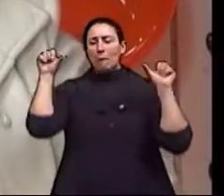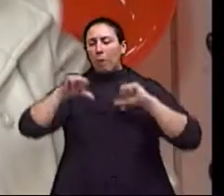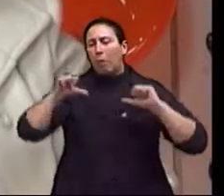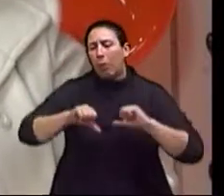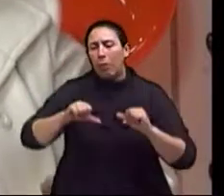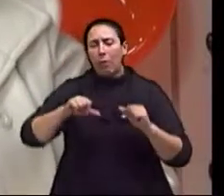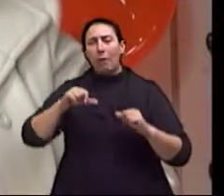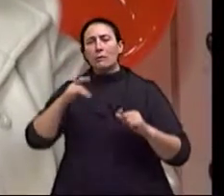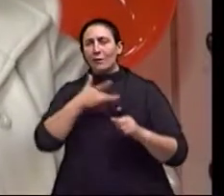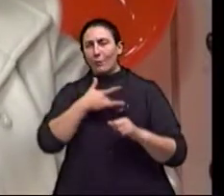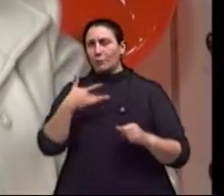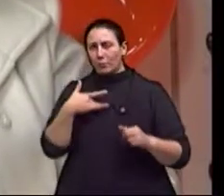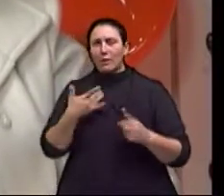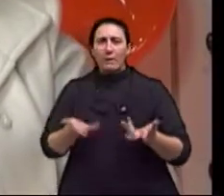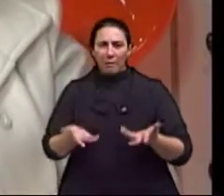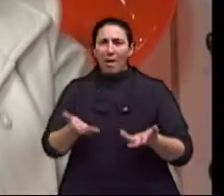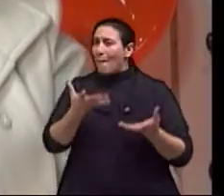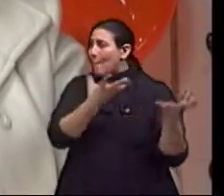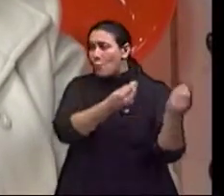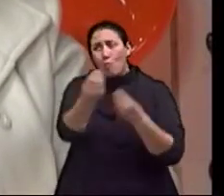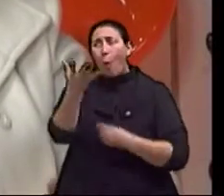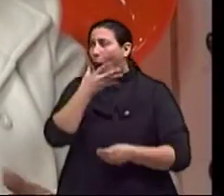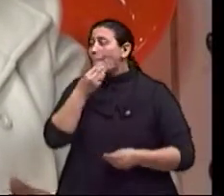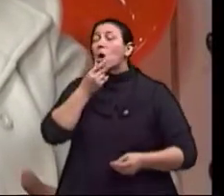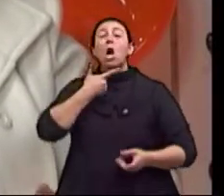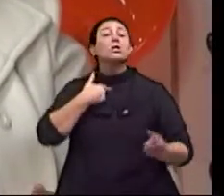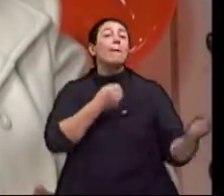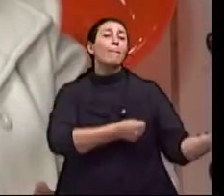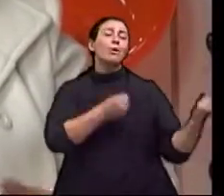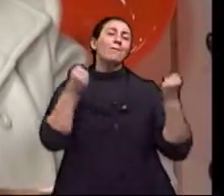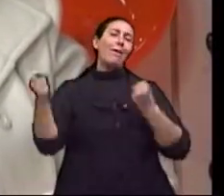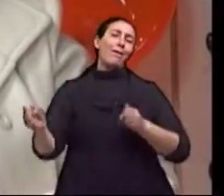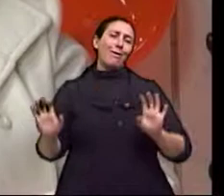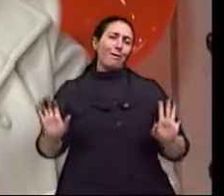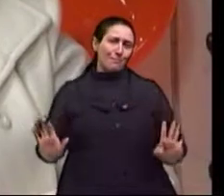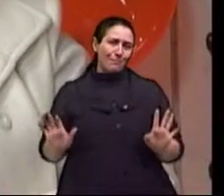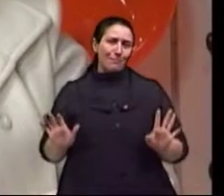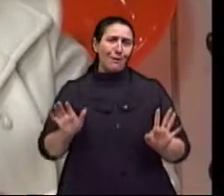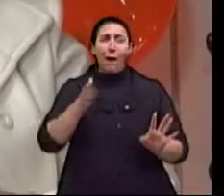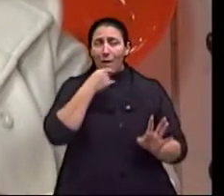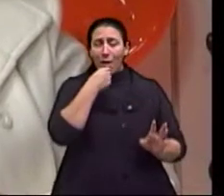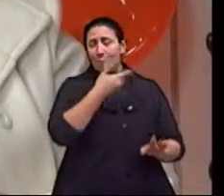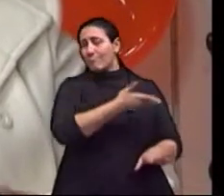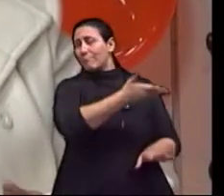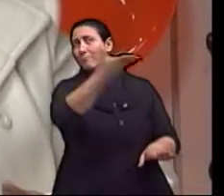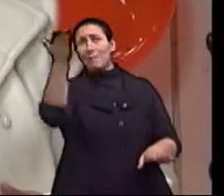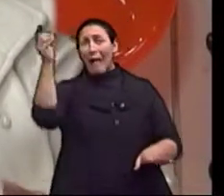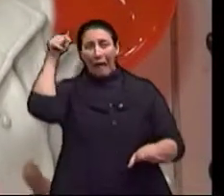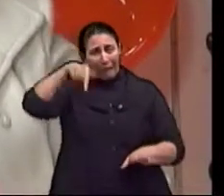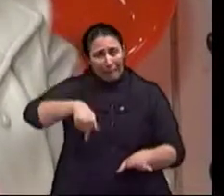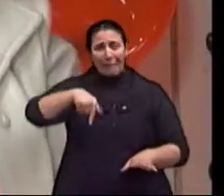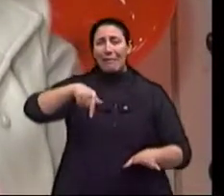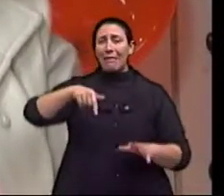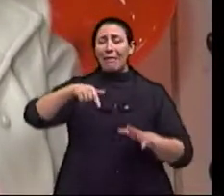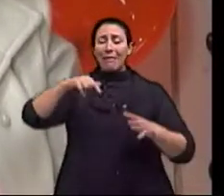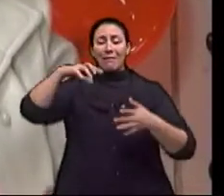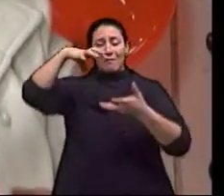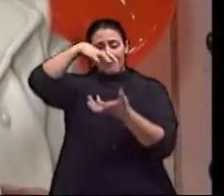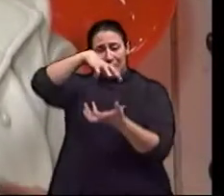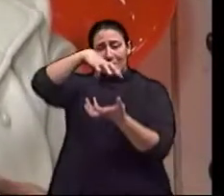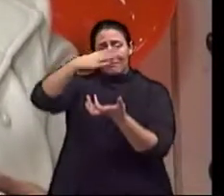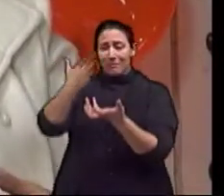perder o poder é um dos maiores temores do homem. Porque ele, na sociedade nossa, ocidental, ele determina a lei,